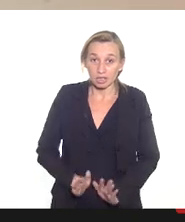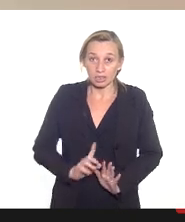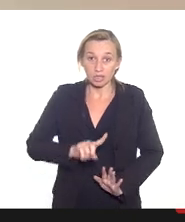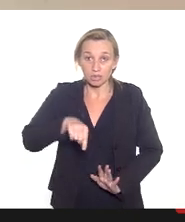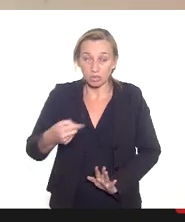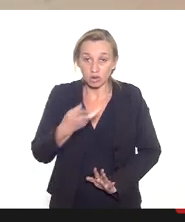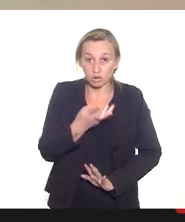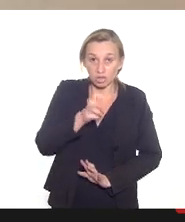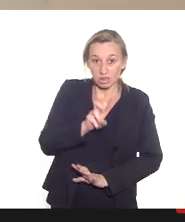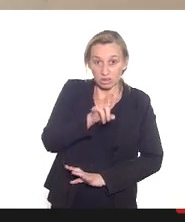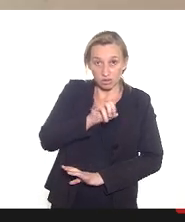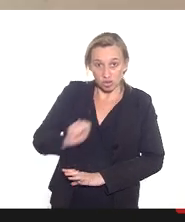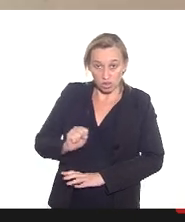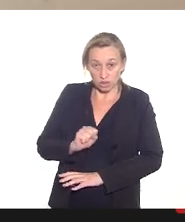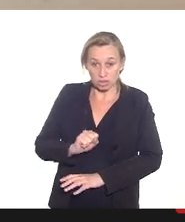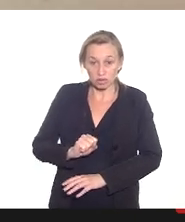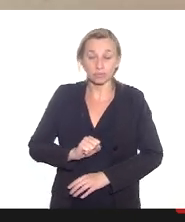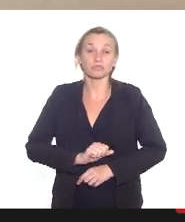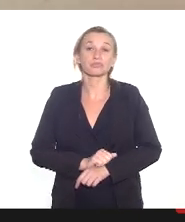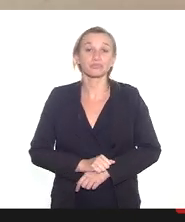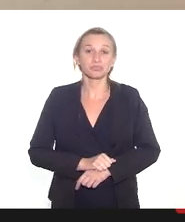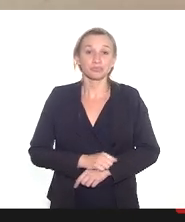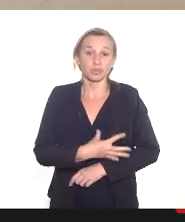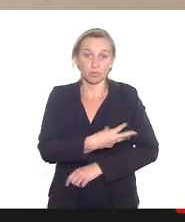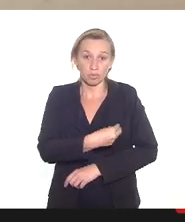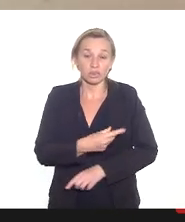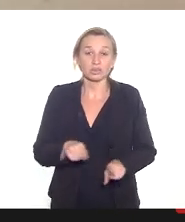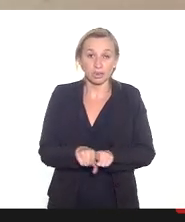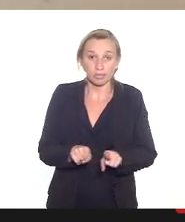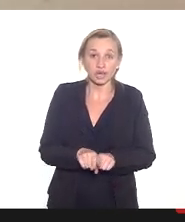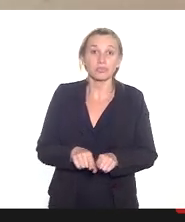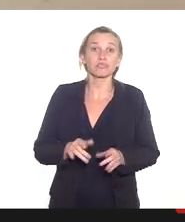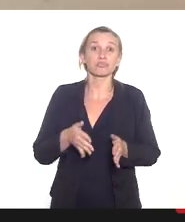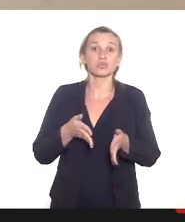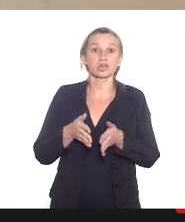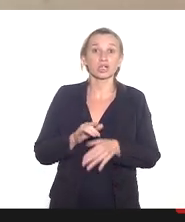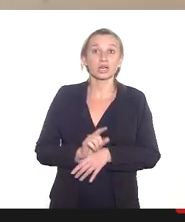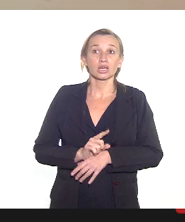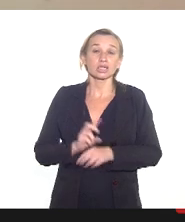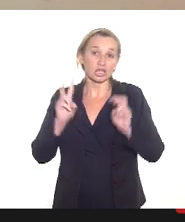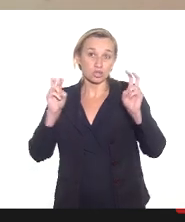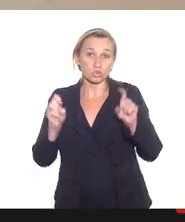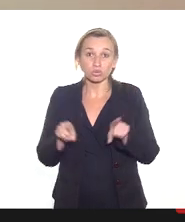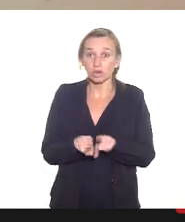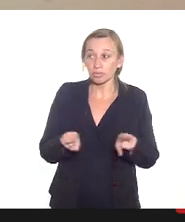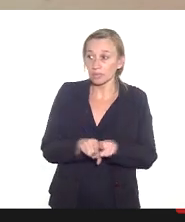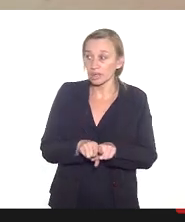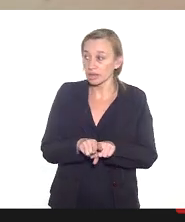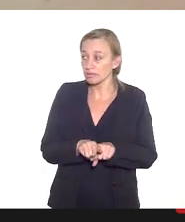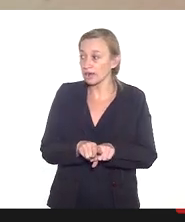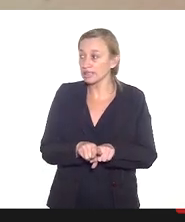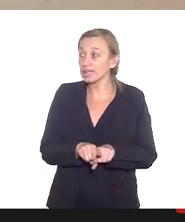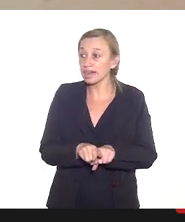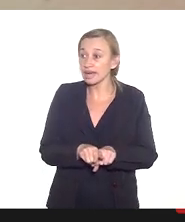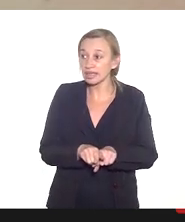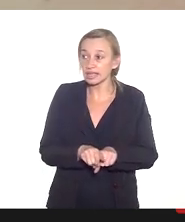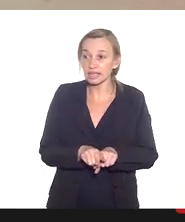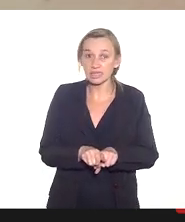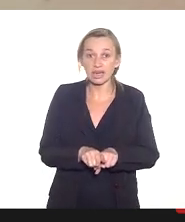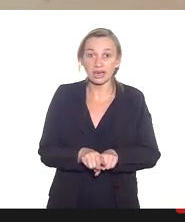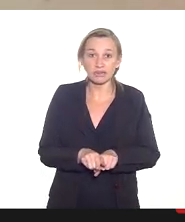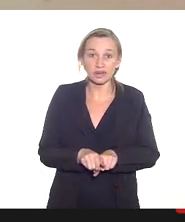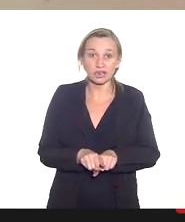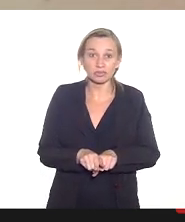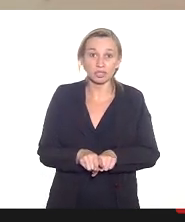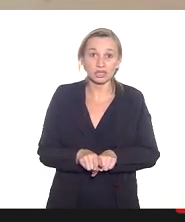restrição para vacinação das lactantes nesse caso da resolução o texto como o próprio doutor Carlos